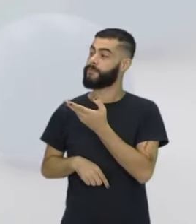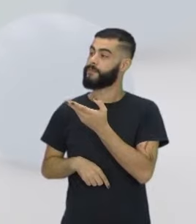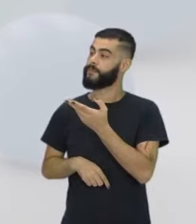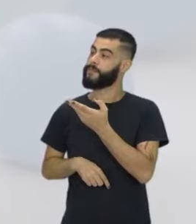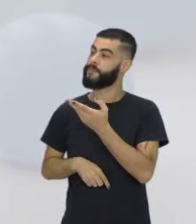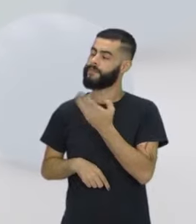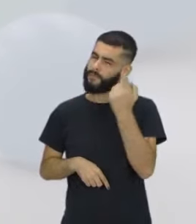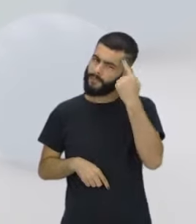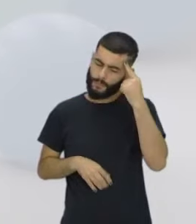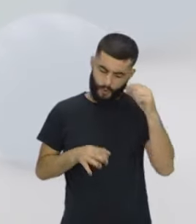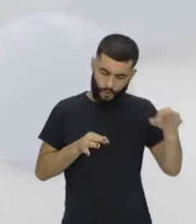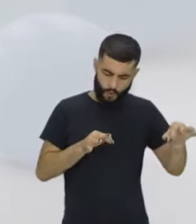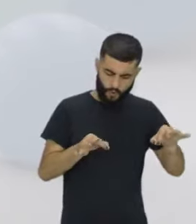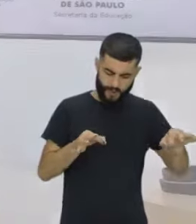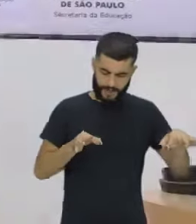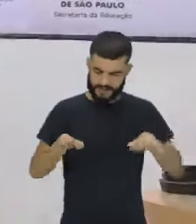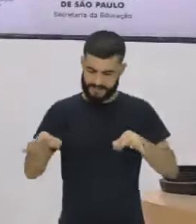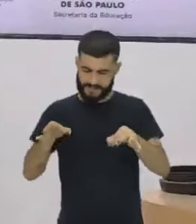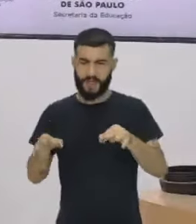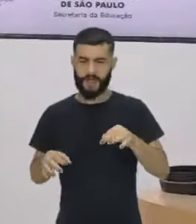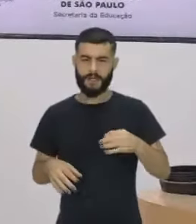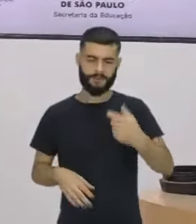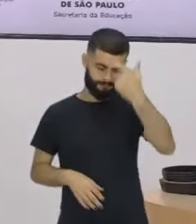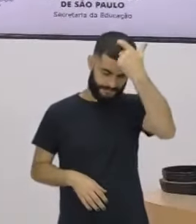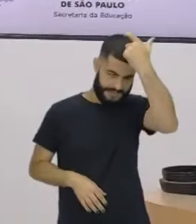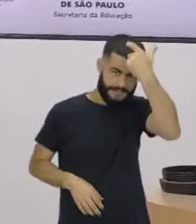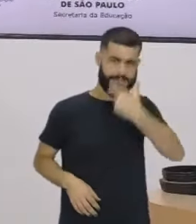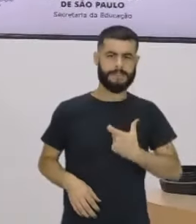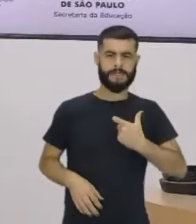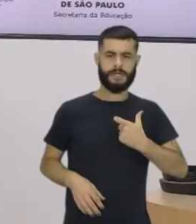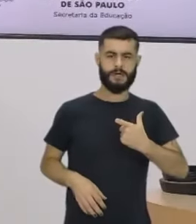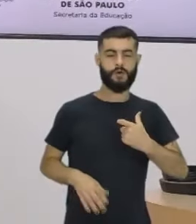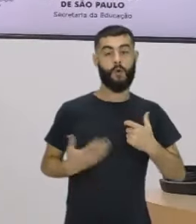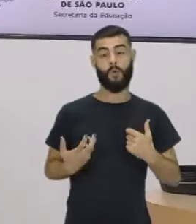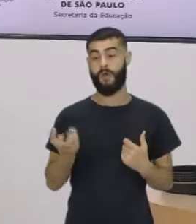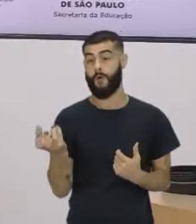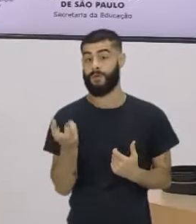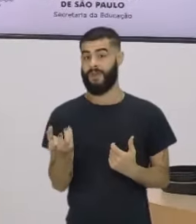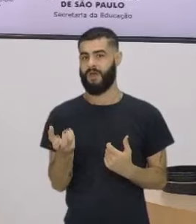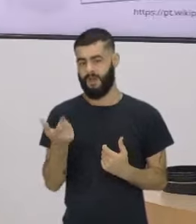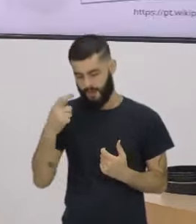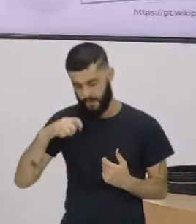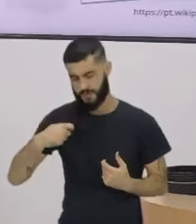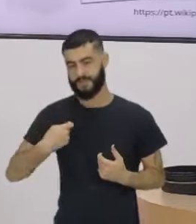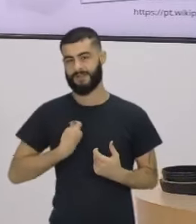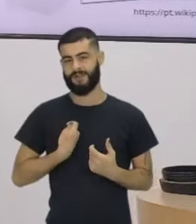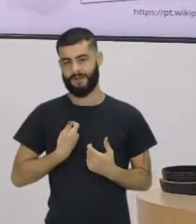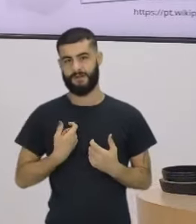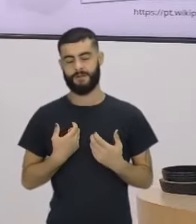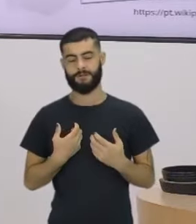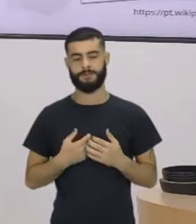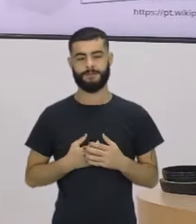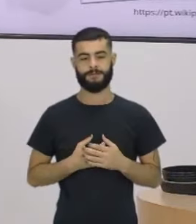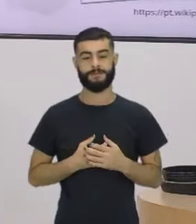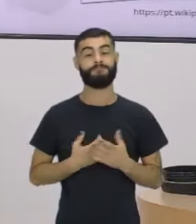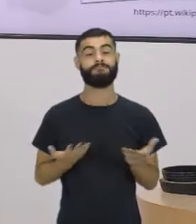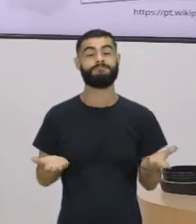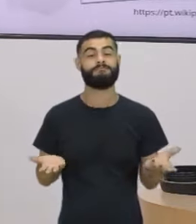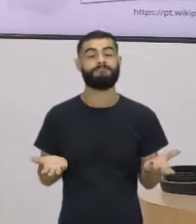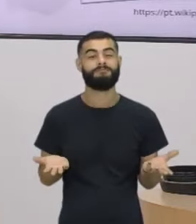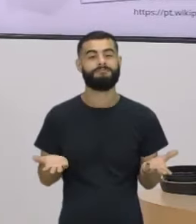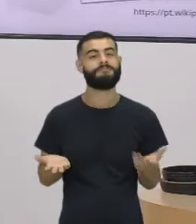o querer ser. O que será que essa aula nos fornece hoje, pretende, vai nos provocar hoje?